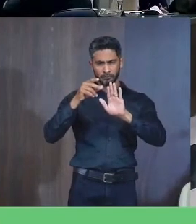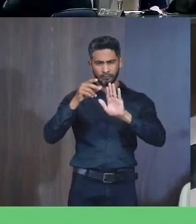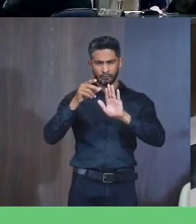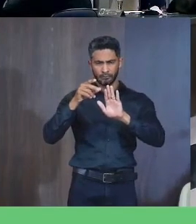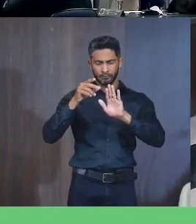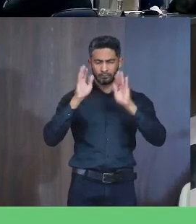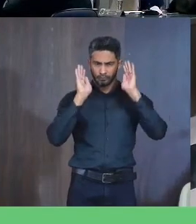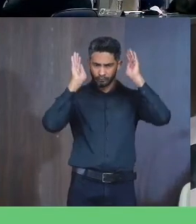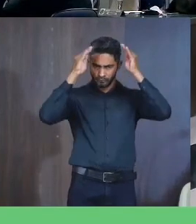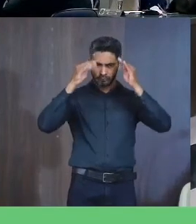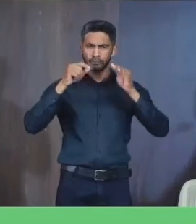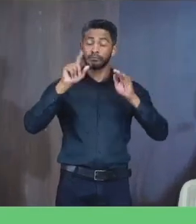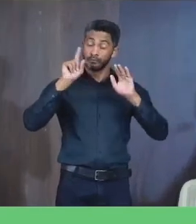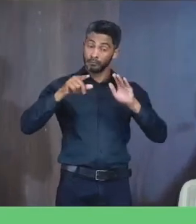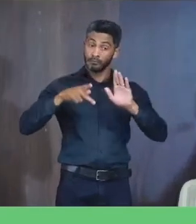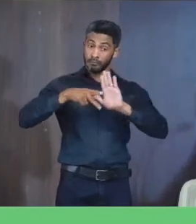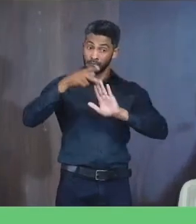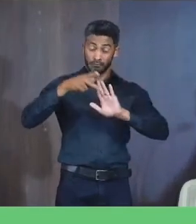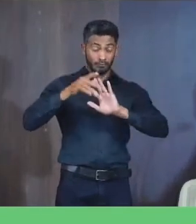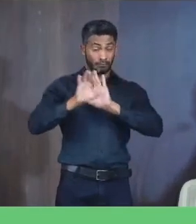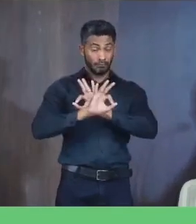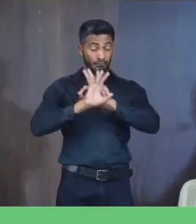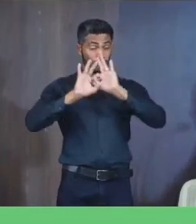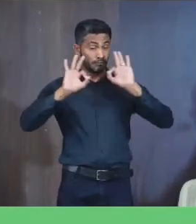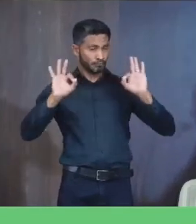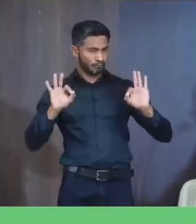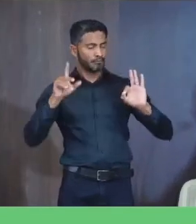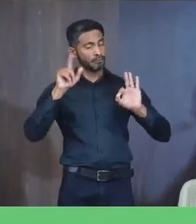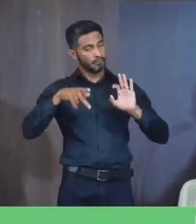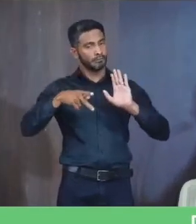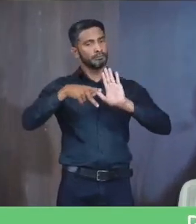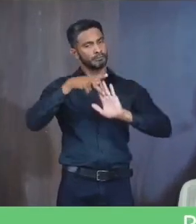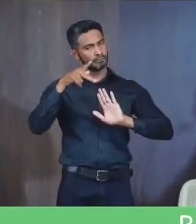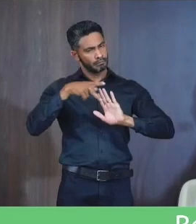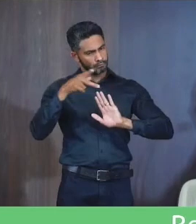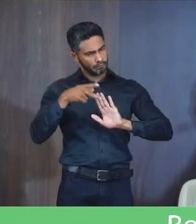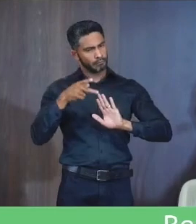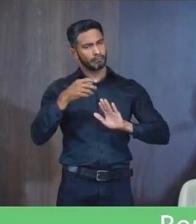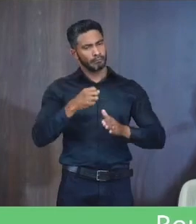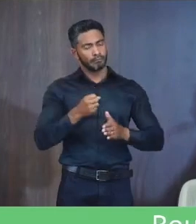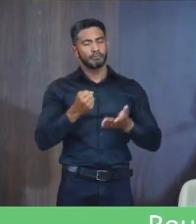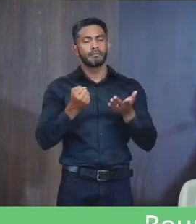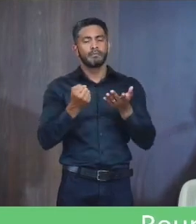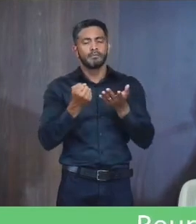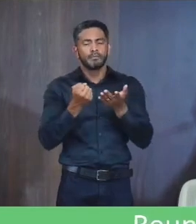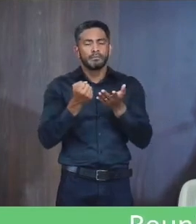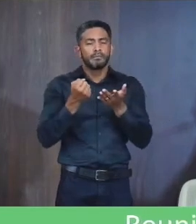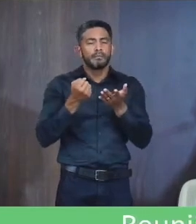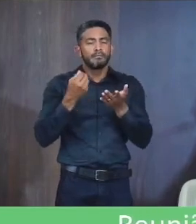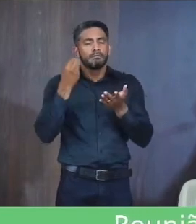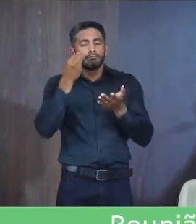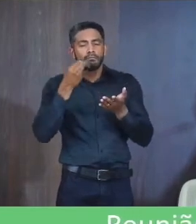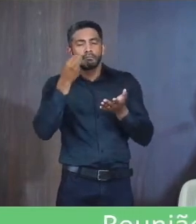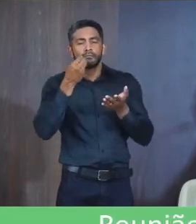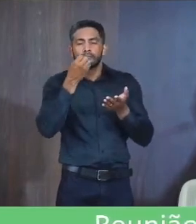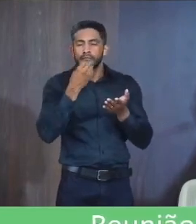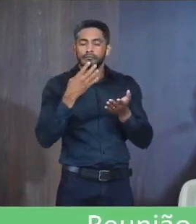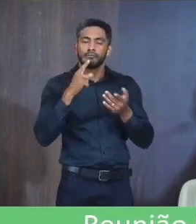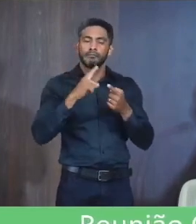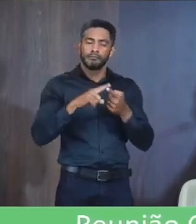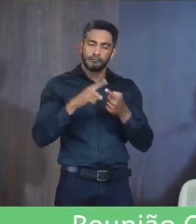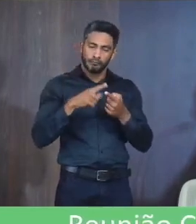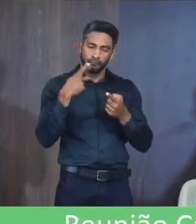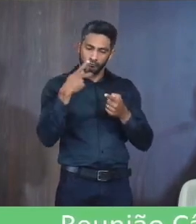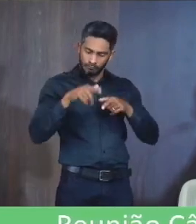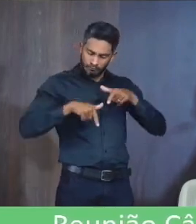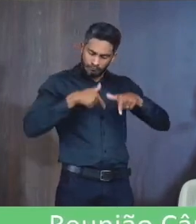Dentre os projetos sociais De Janaúba É um dos projetos Que a gente Tem um apreço Muito grande Porque funciona Na sua